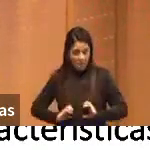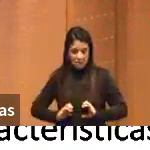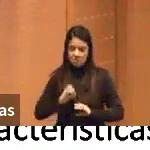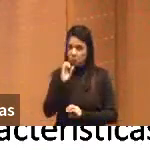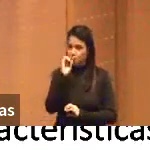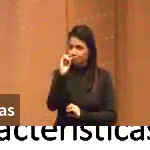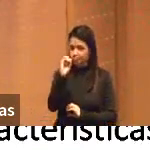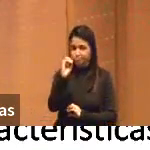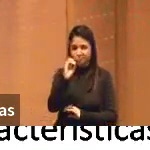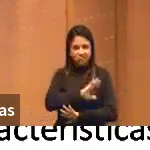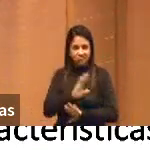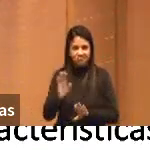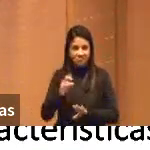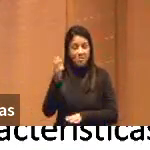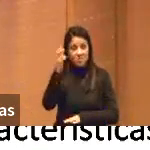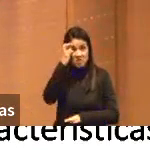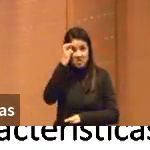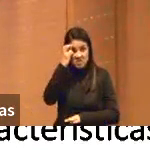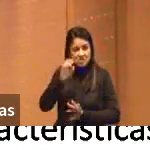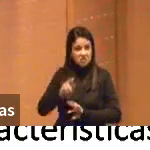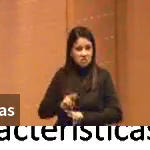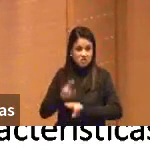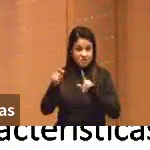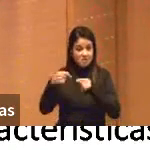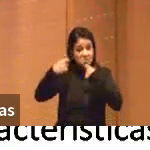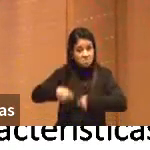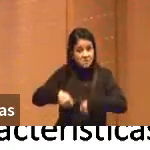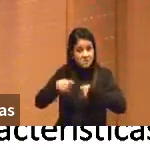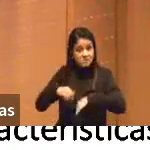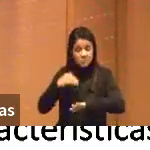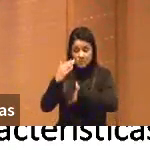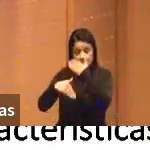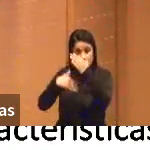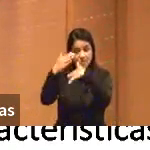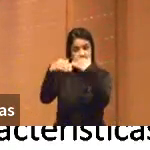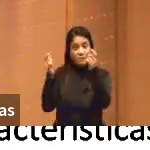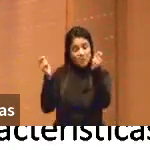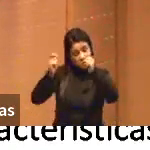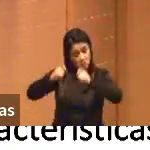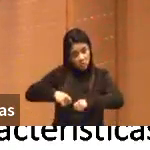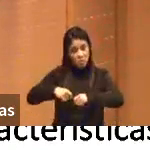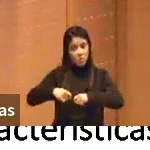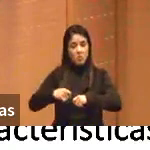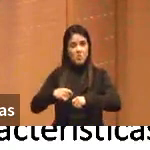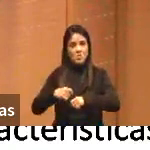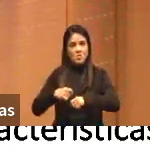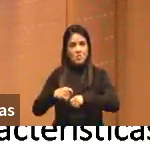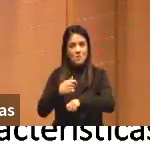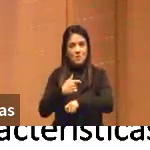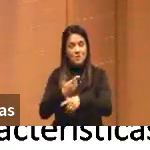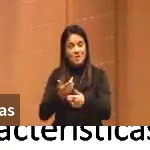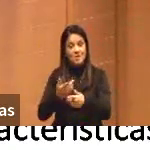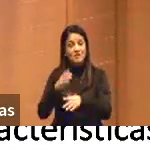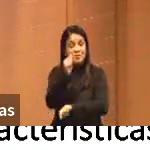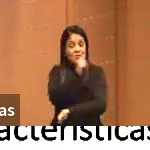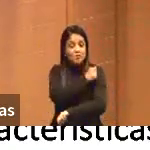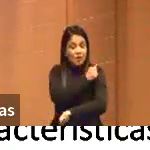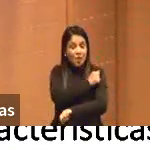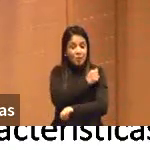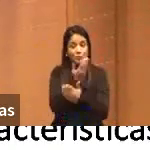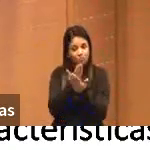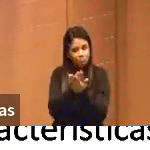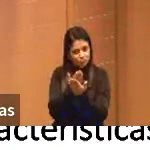zero, então é uma inteligência diferente, por isso precisamos desenvolver certas competências nos nossos estudantes que estão